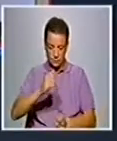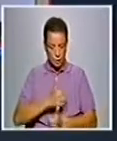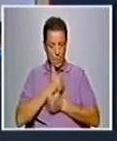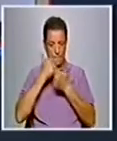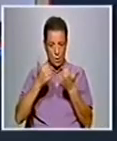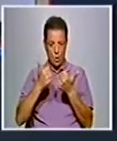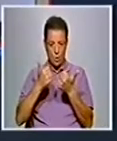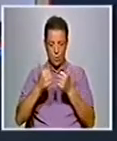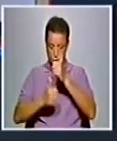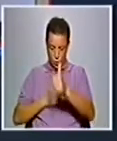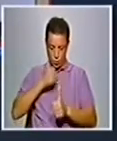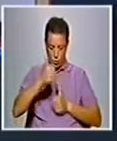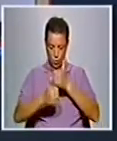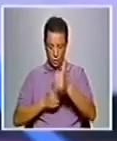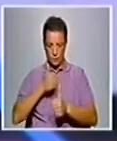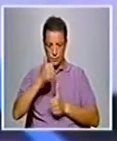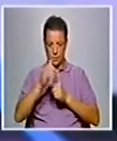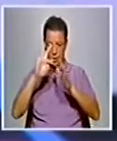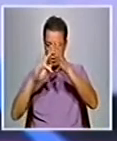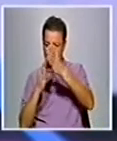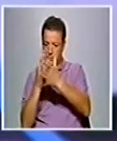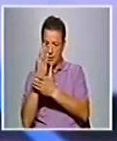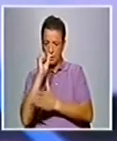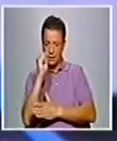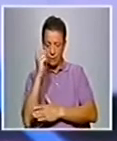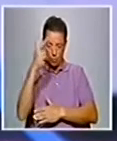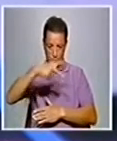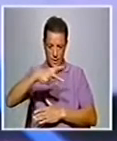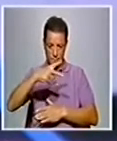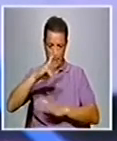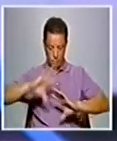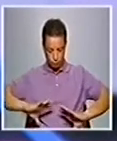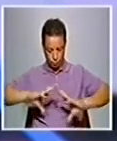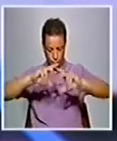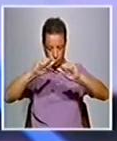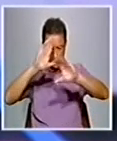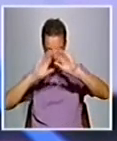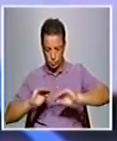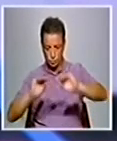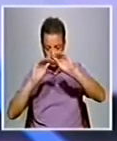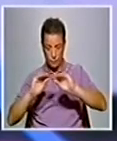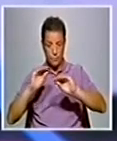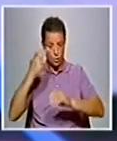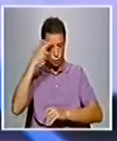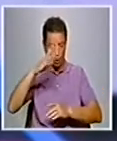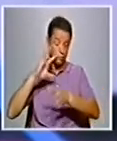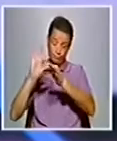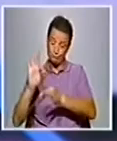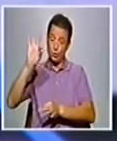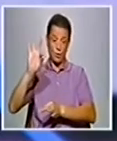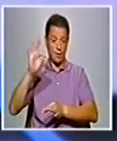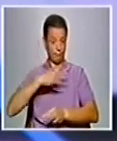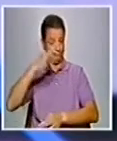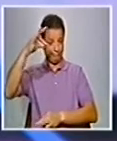concorremos a um concurso da Fundação Carlos Kubenken para a inovação do ensino. Tivemos a sorte de sermos selecionados, o que nos